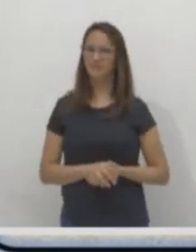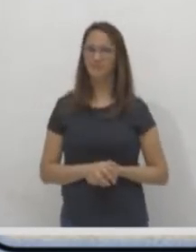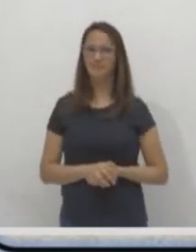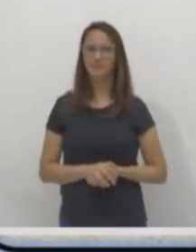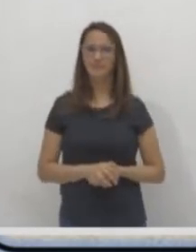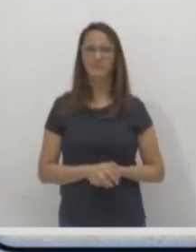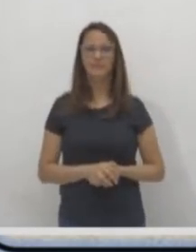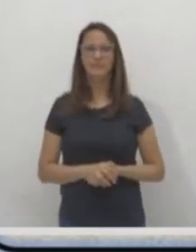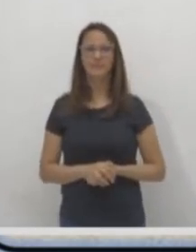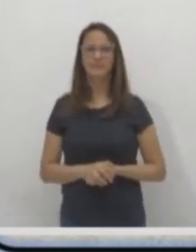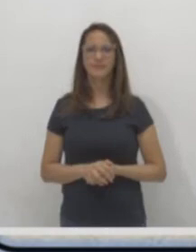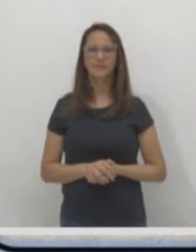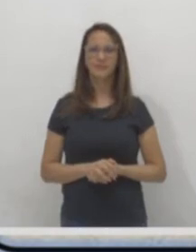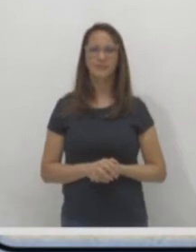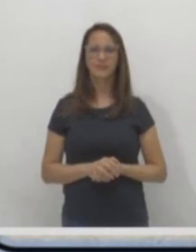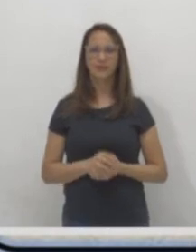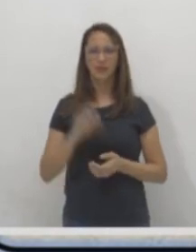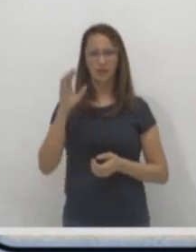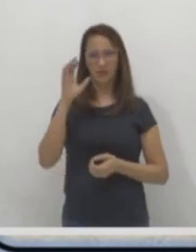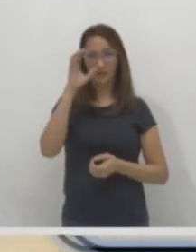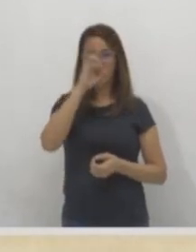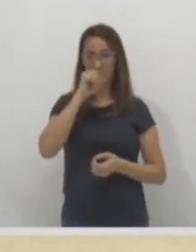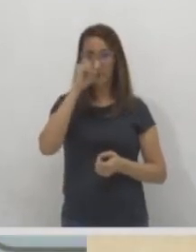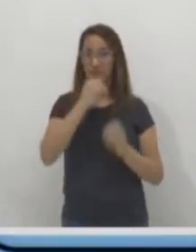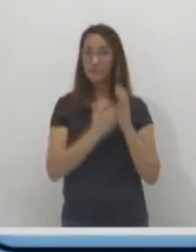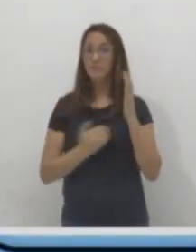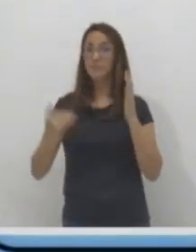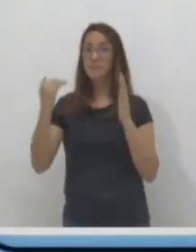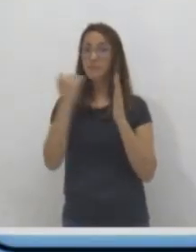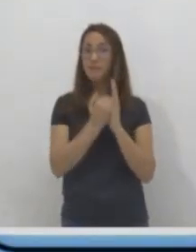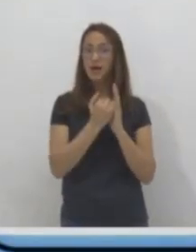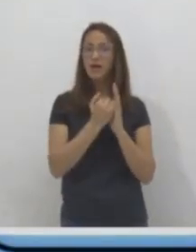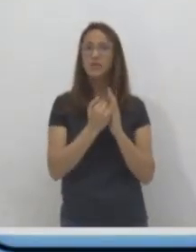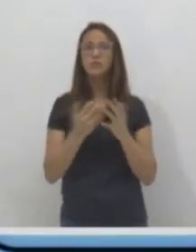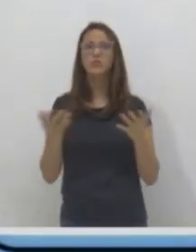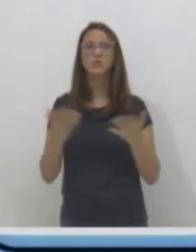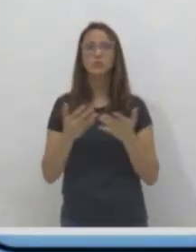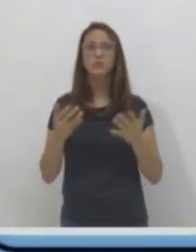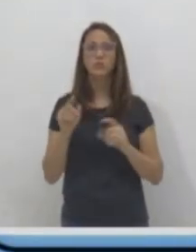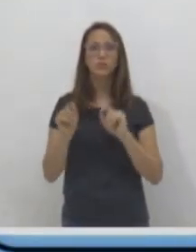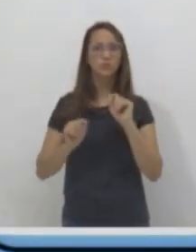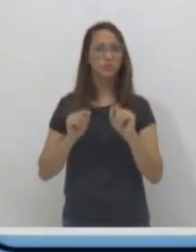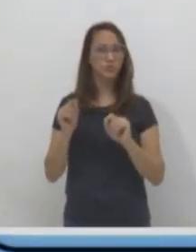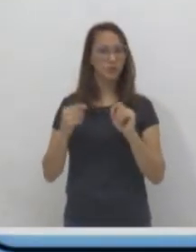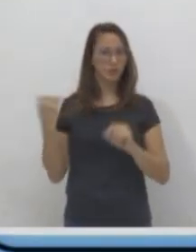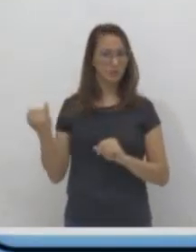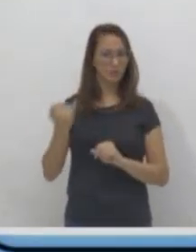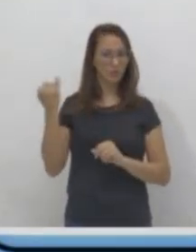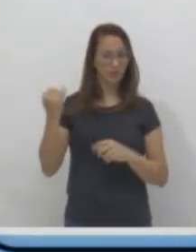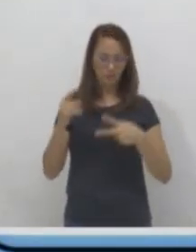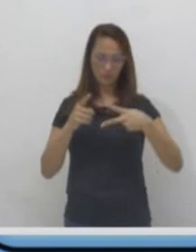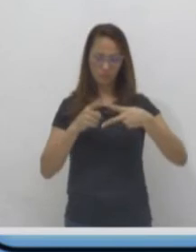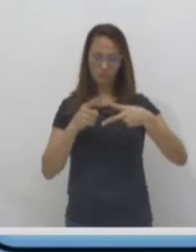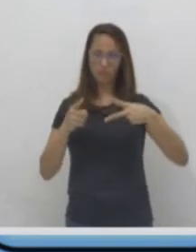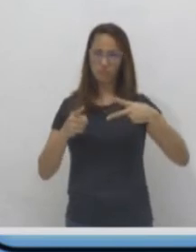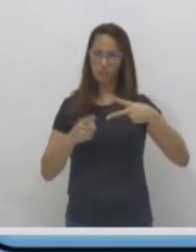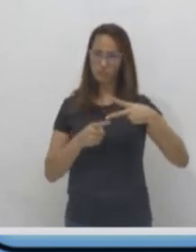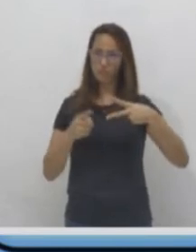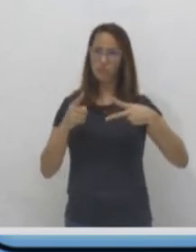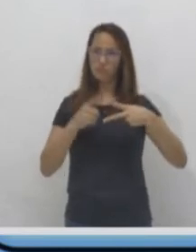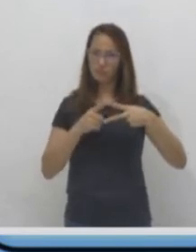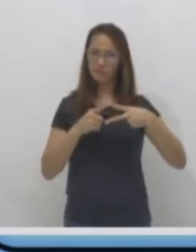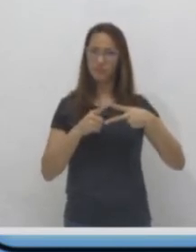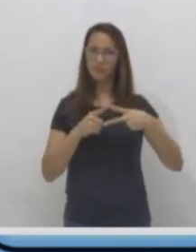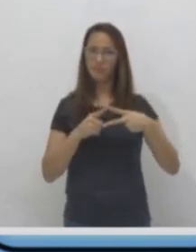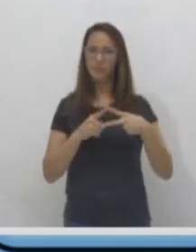Como a aula de hoje é para a gente aprender um pouco mais, nós vamos ver algumas coisas importantes sobre animais invertebrados e invertebrados.